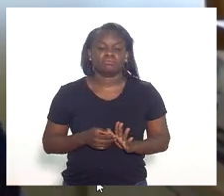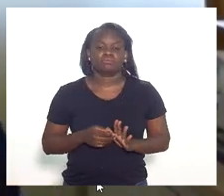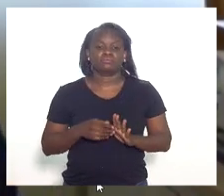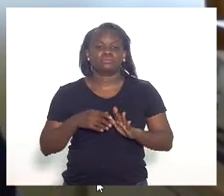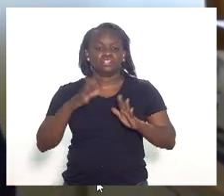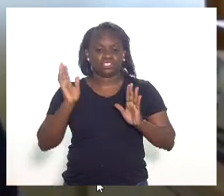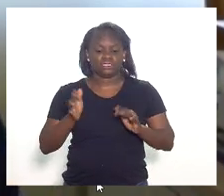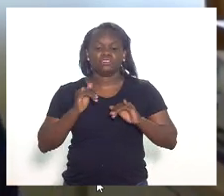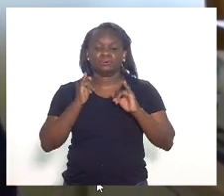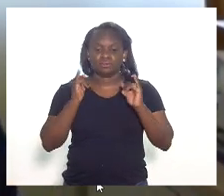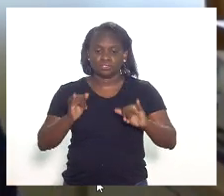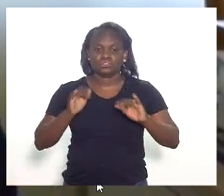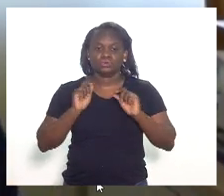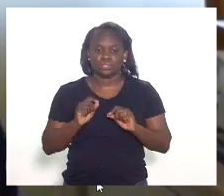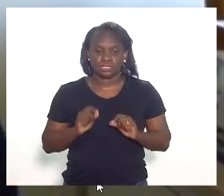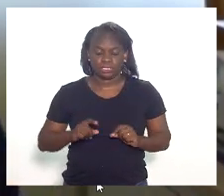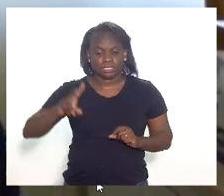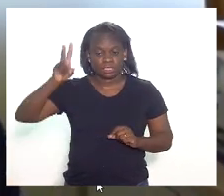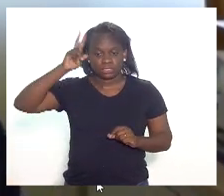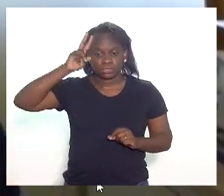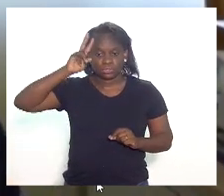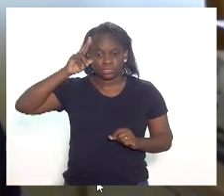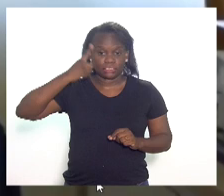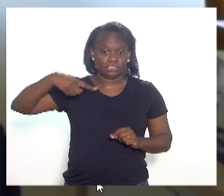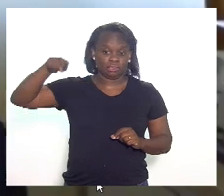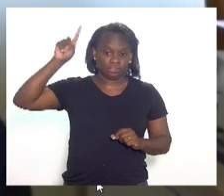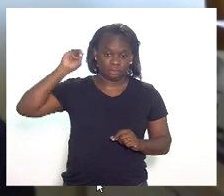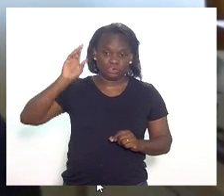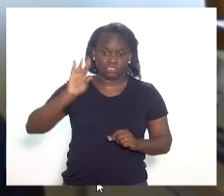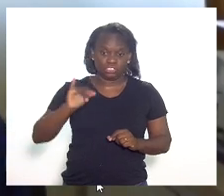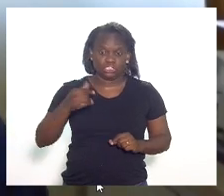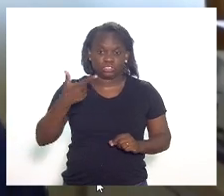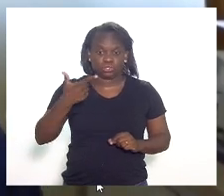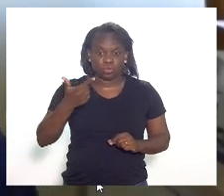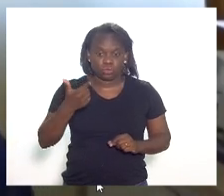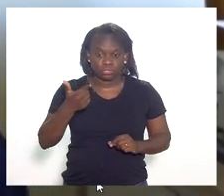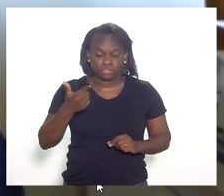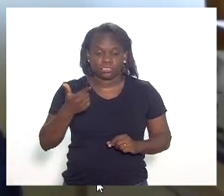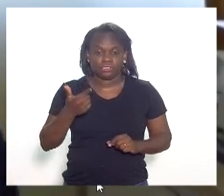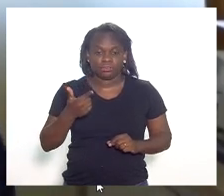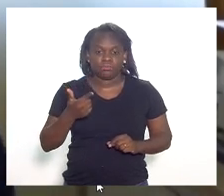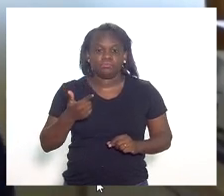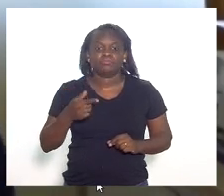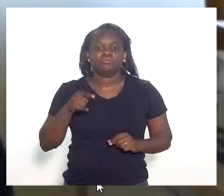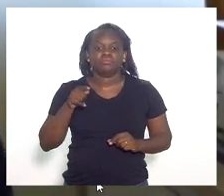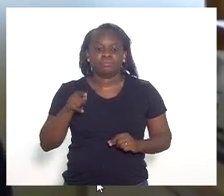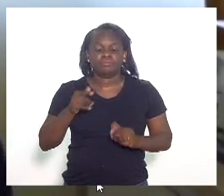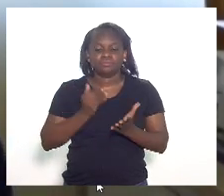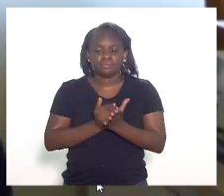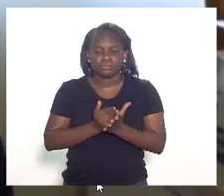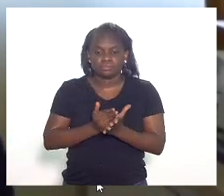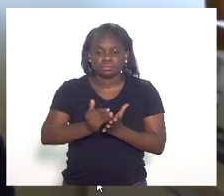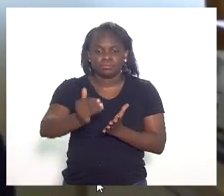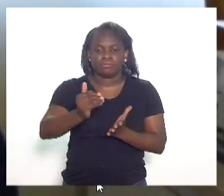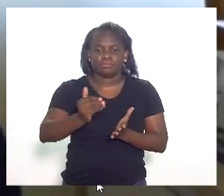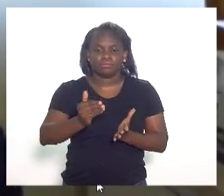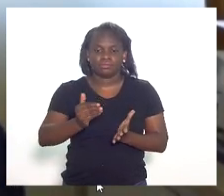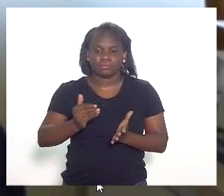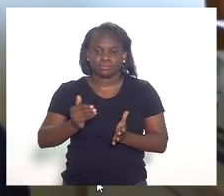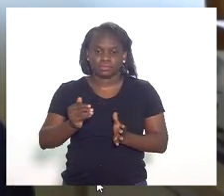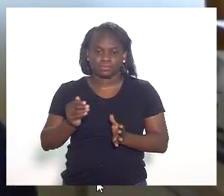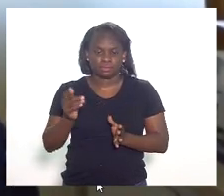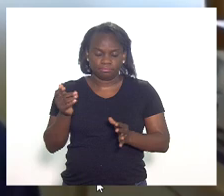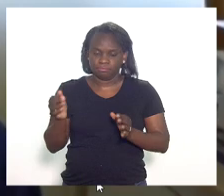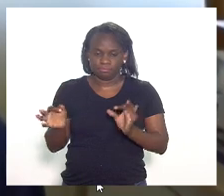dito que na segunda-feira passada, dia 12, ele começaria a